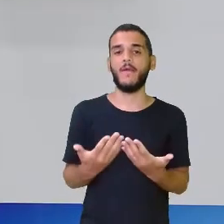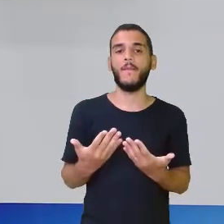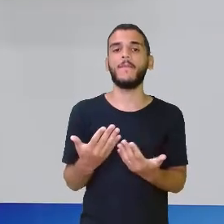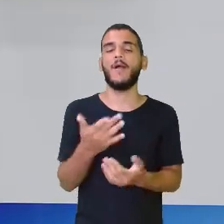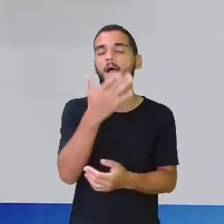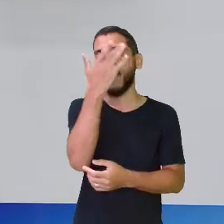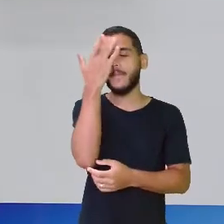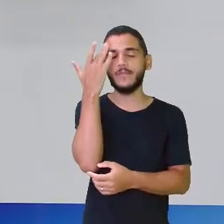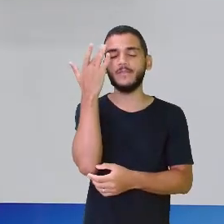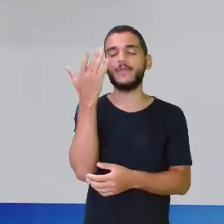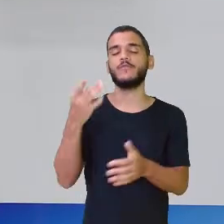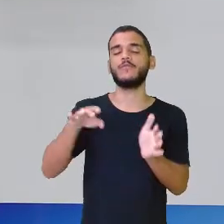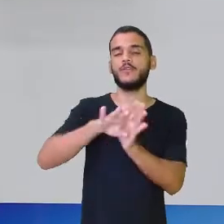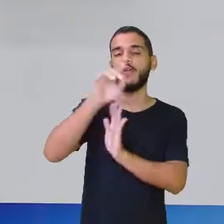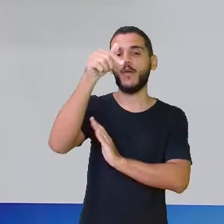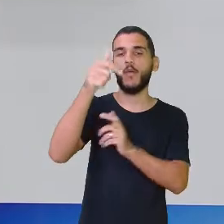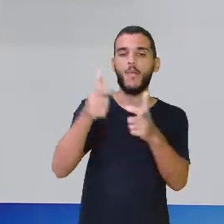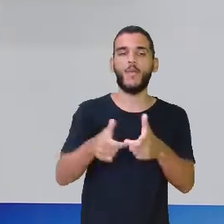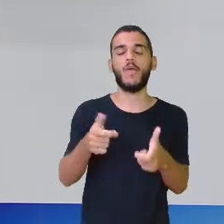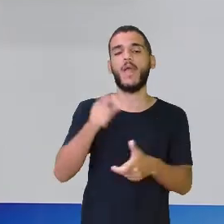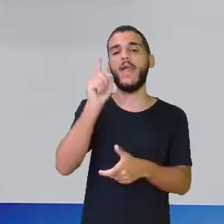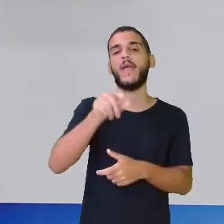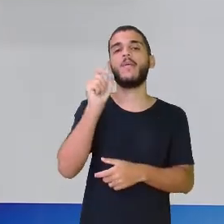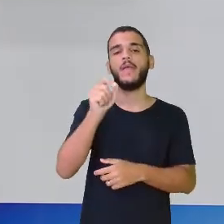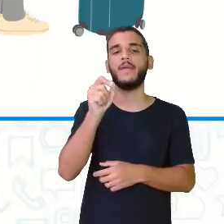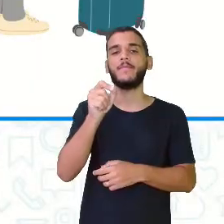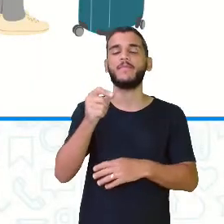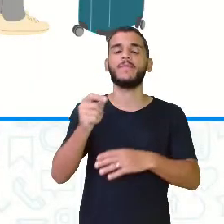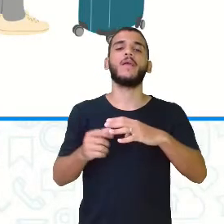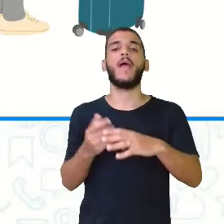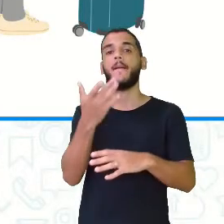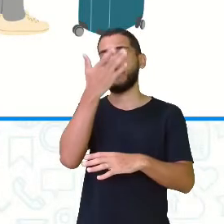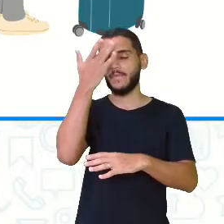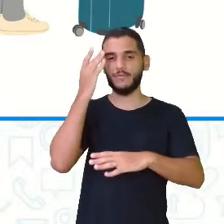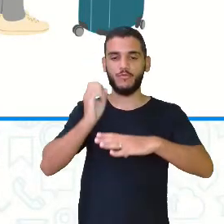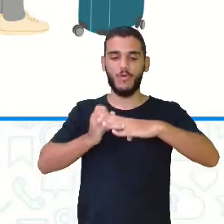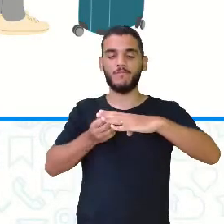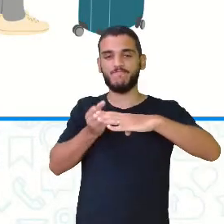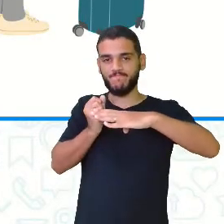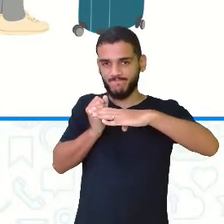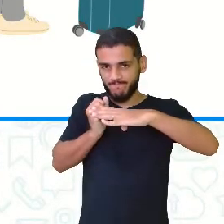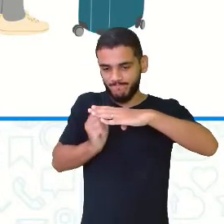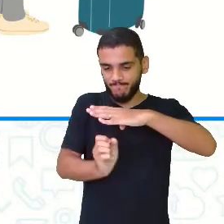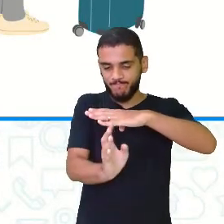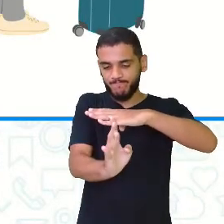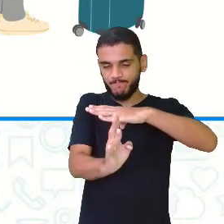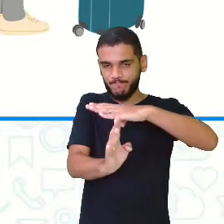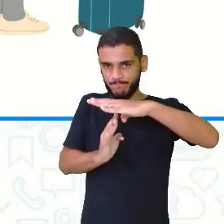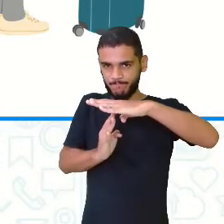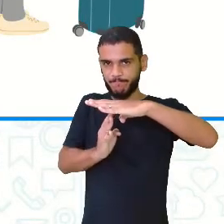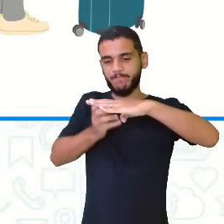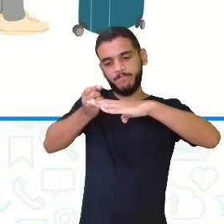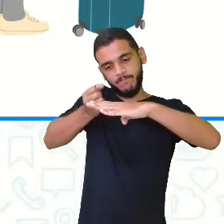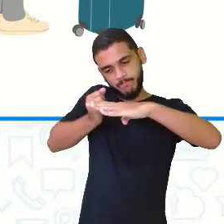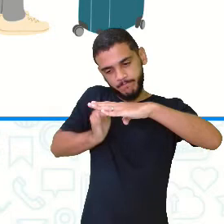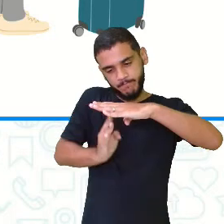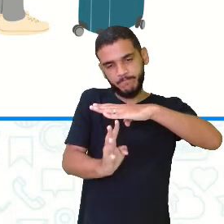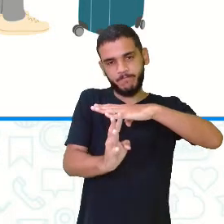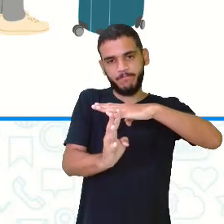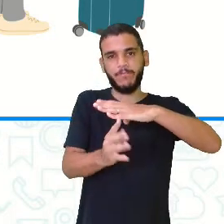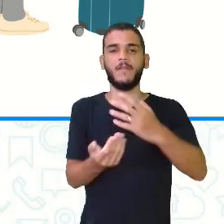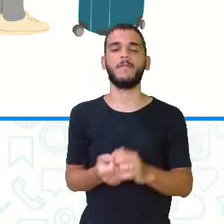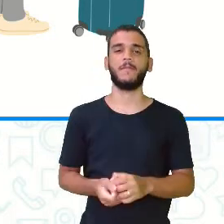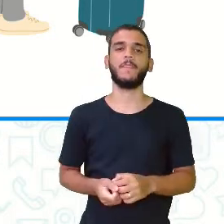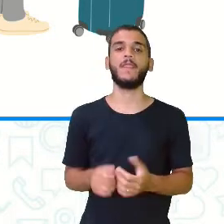chega em um local, ele se torna um imigrante. Porque, ó, imigrante é aquele que imigra, ou seja, que